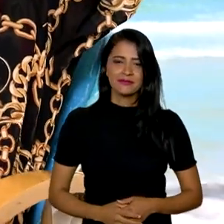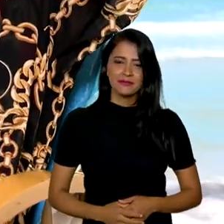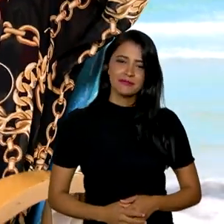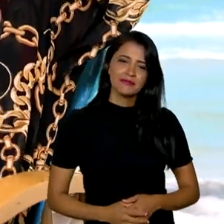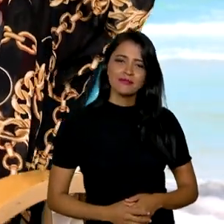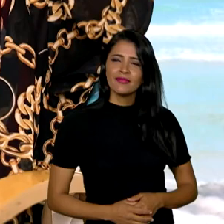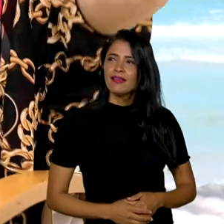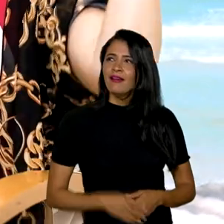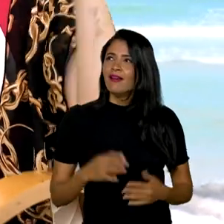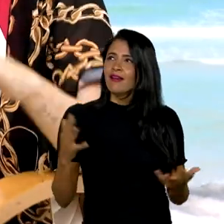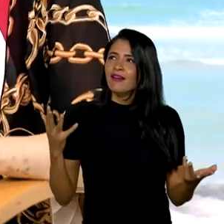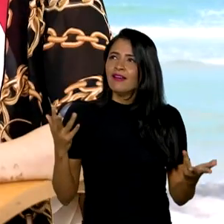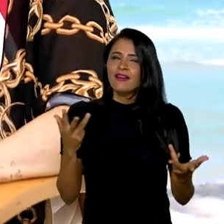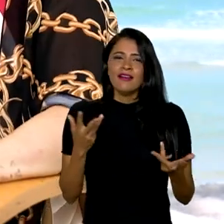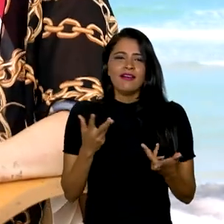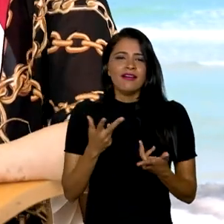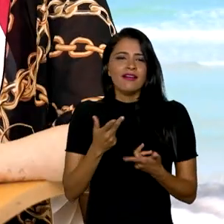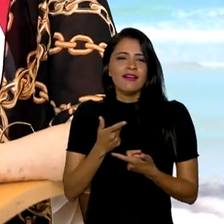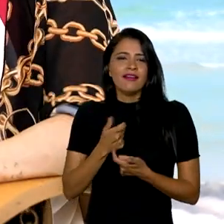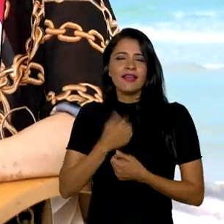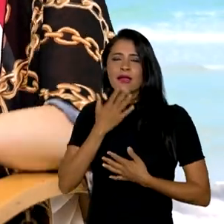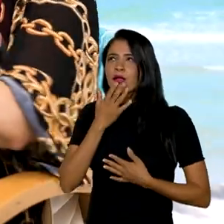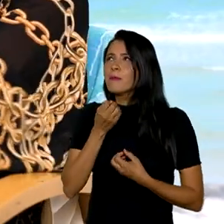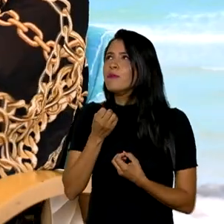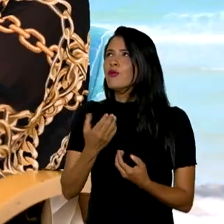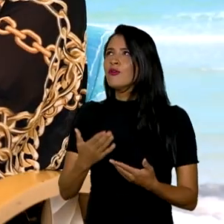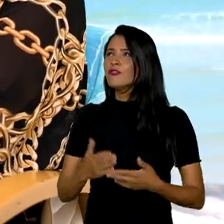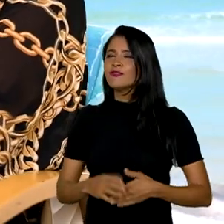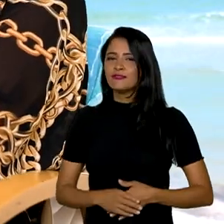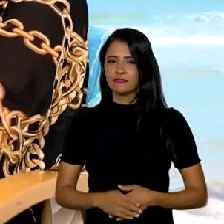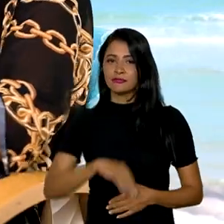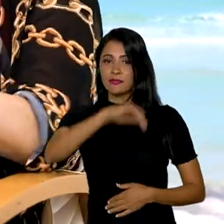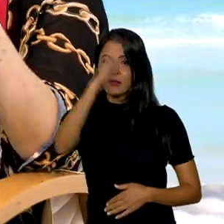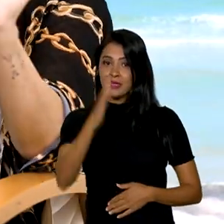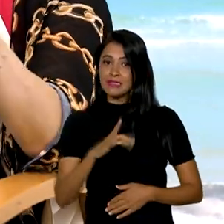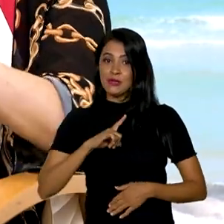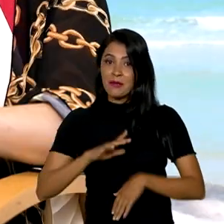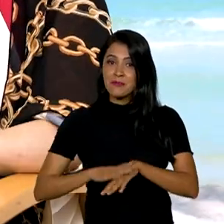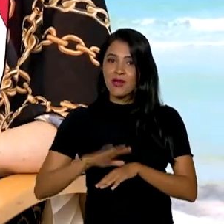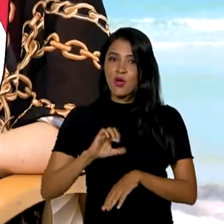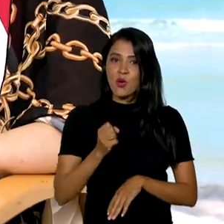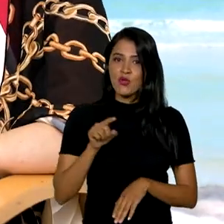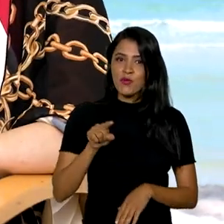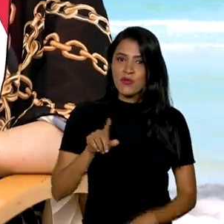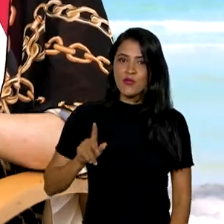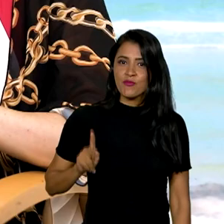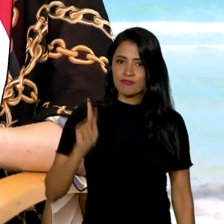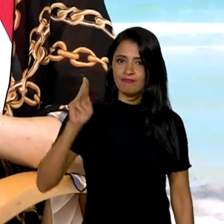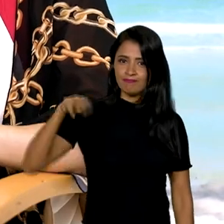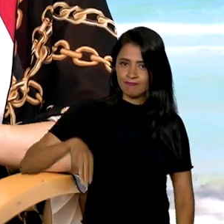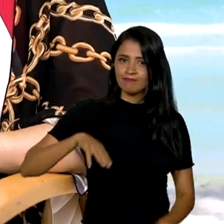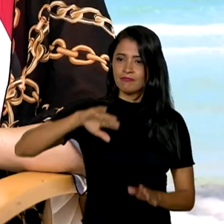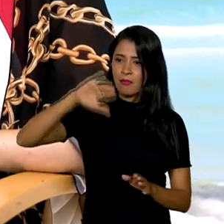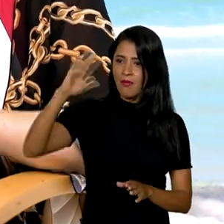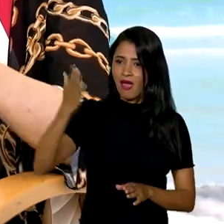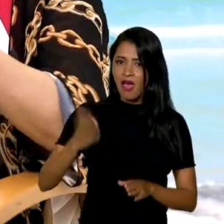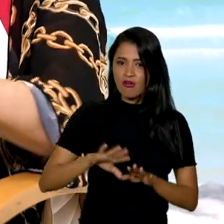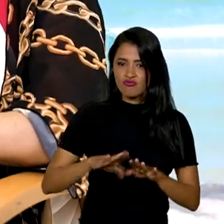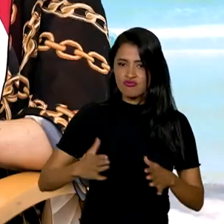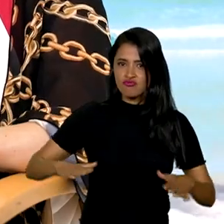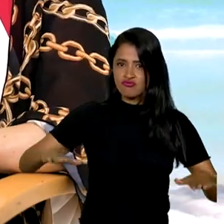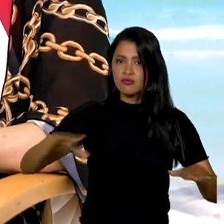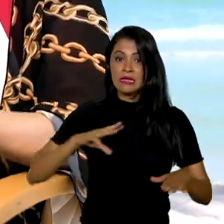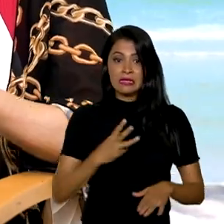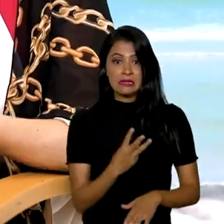Eita, que maravilha! gente, coisa boa! O Brasil tem mais de 8 mil quilômetros de costa marítima